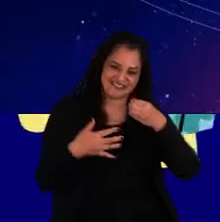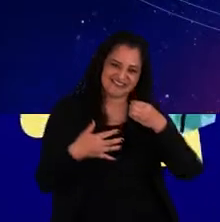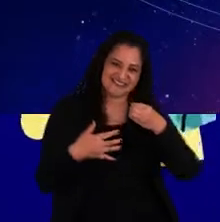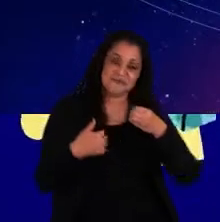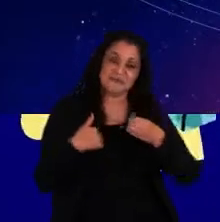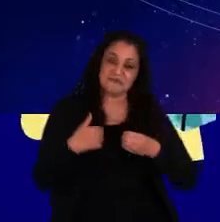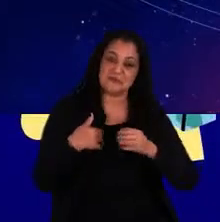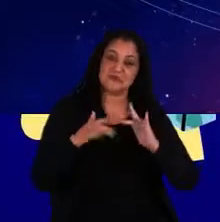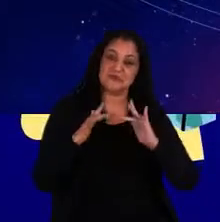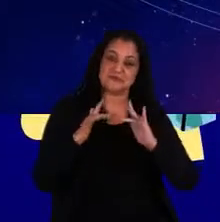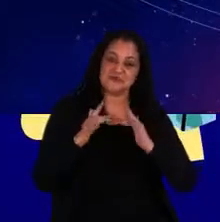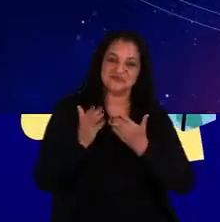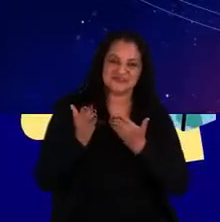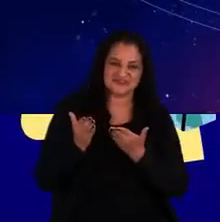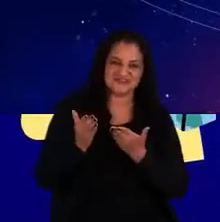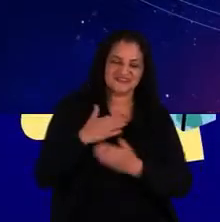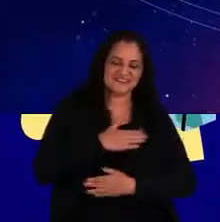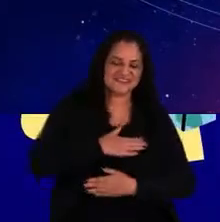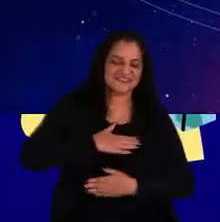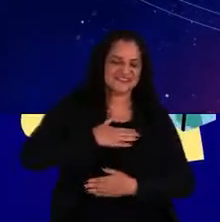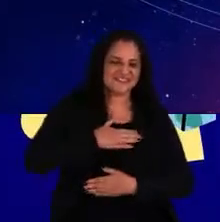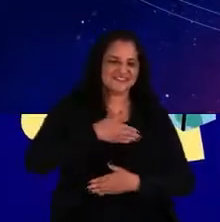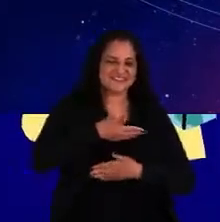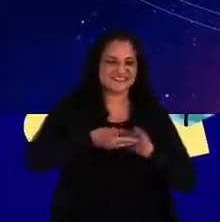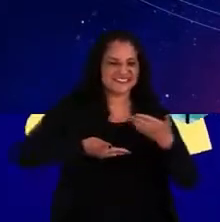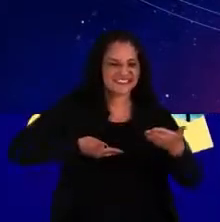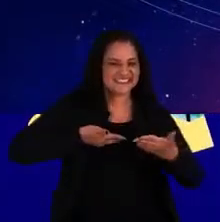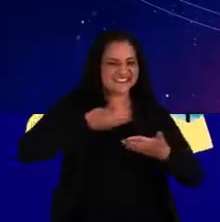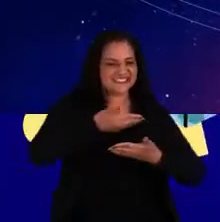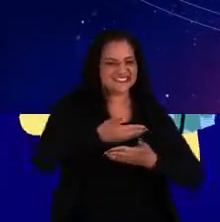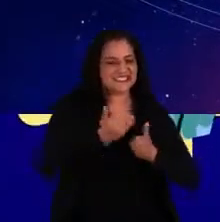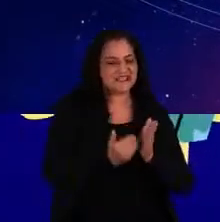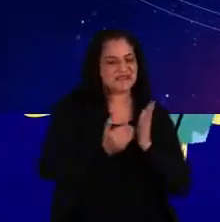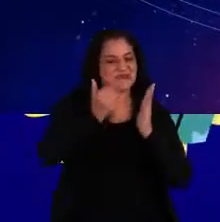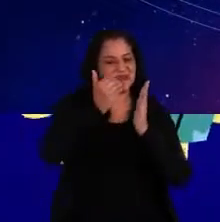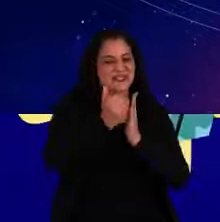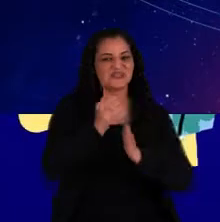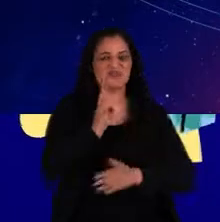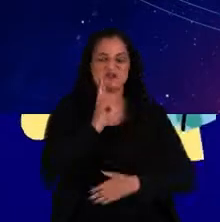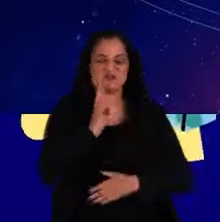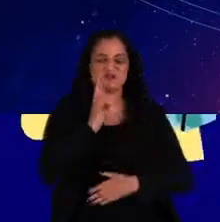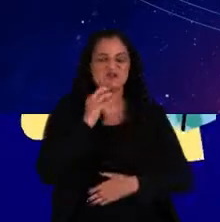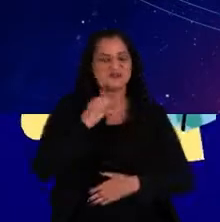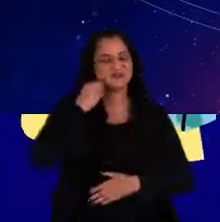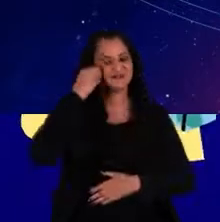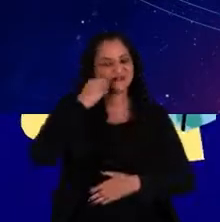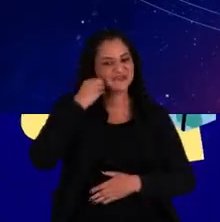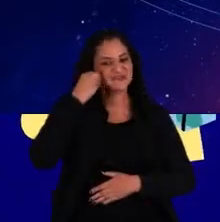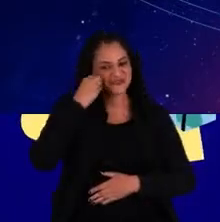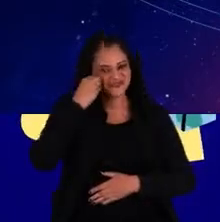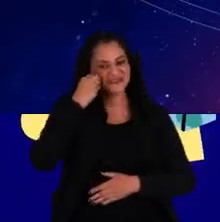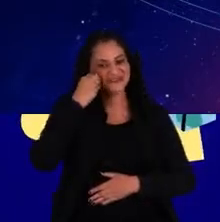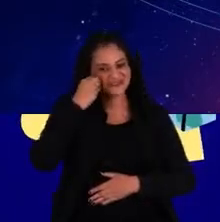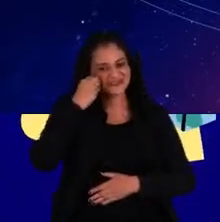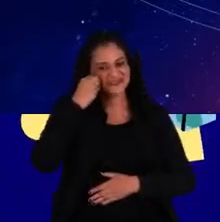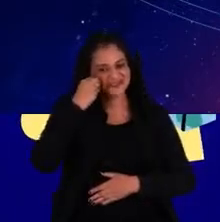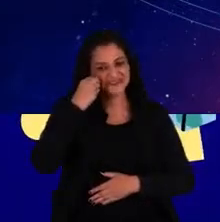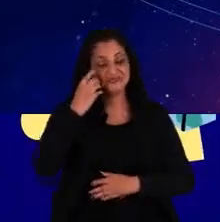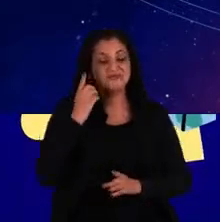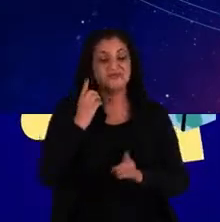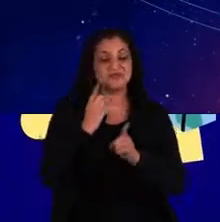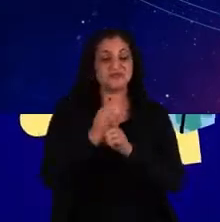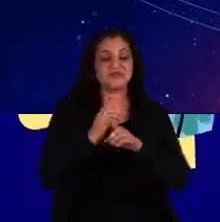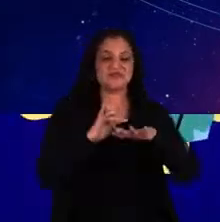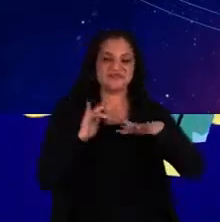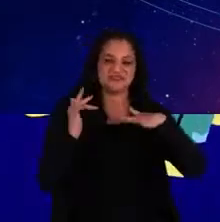deixo aqui o meu contato, será um prazer também compartilhar mais conhecimentos, mais experiências. Apenas me